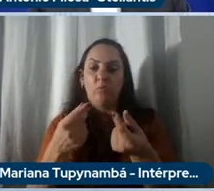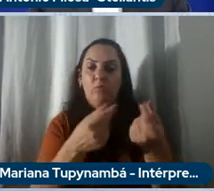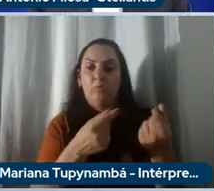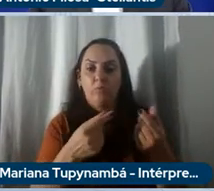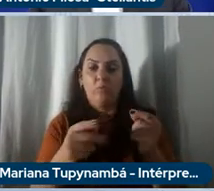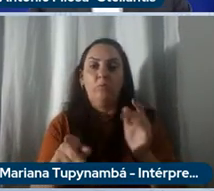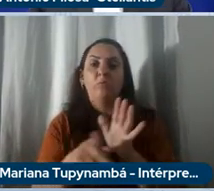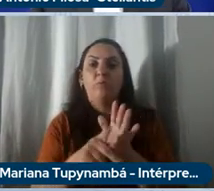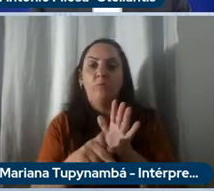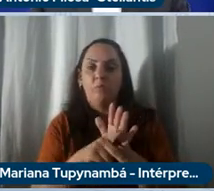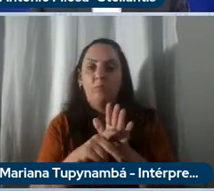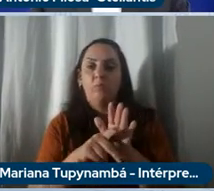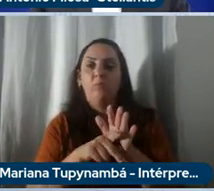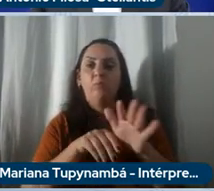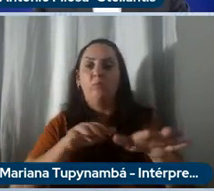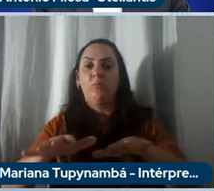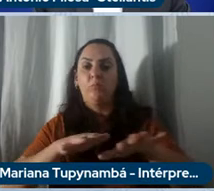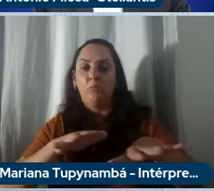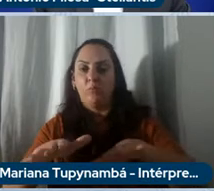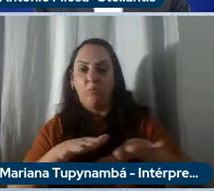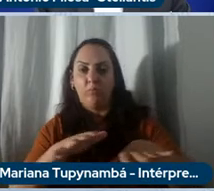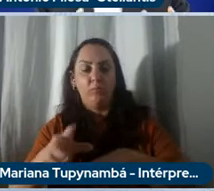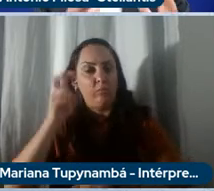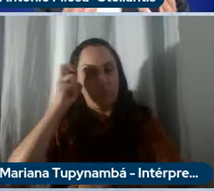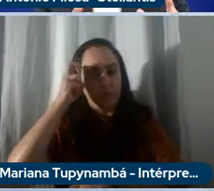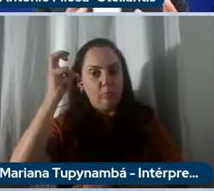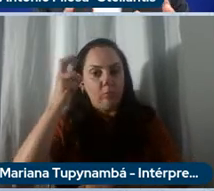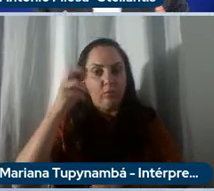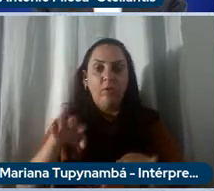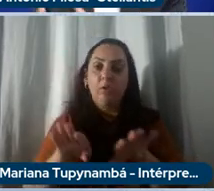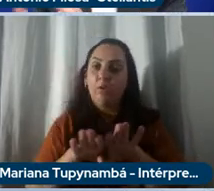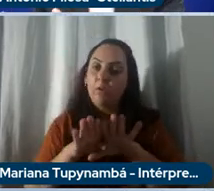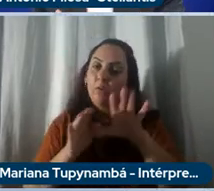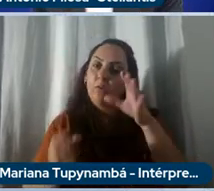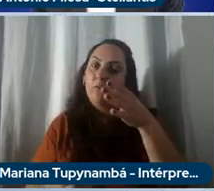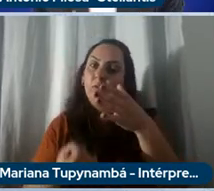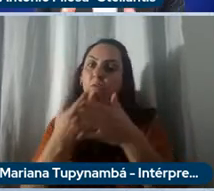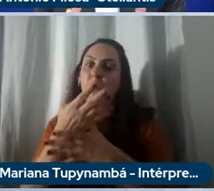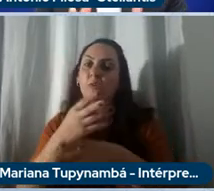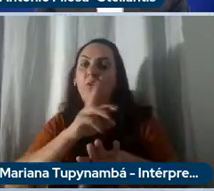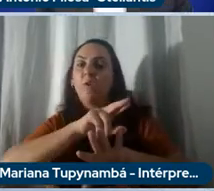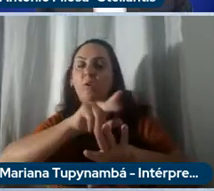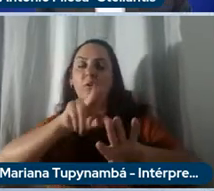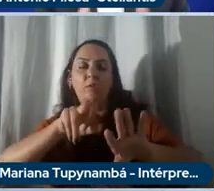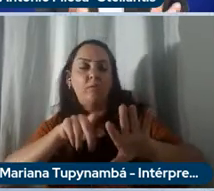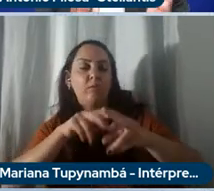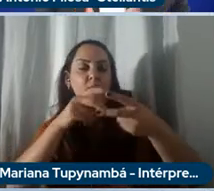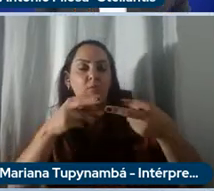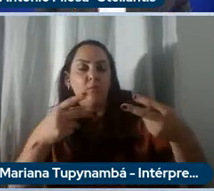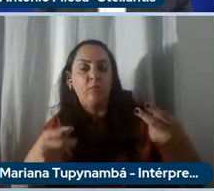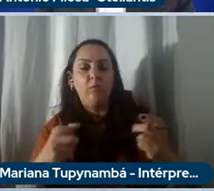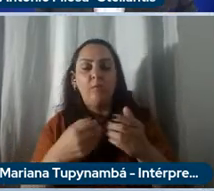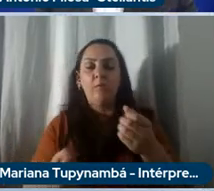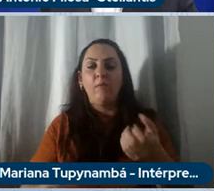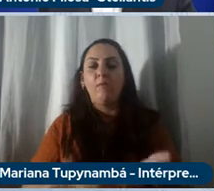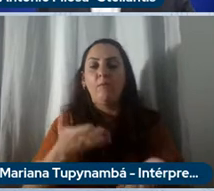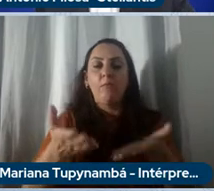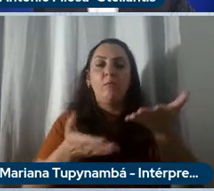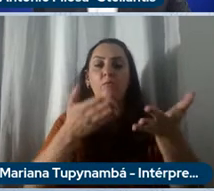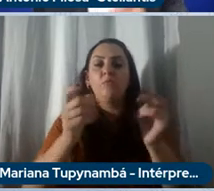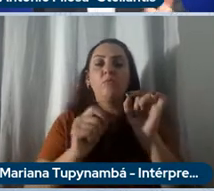Flua e queremos claramente criar cada vez times ágeis e inovadores investindo em pessoas pessoas como vocês